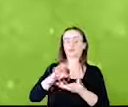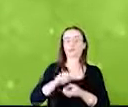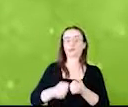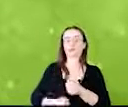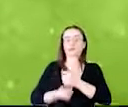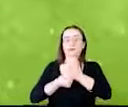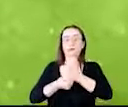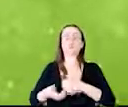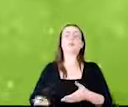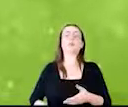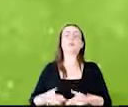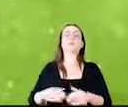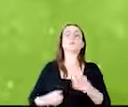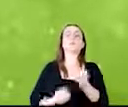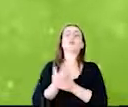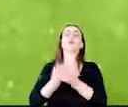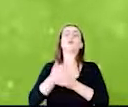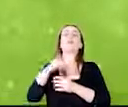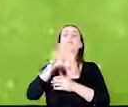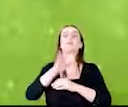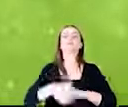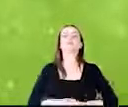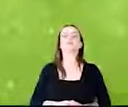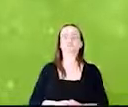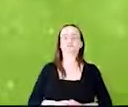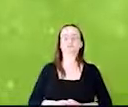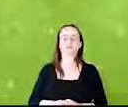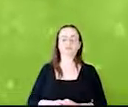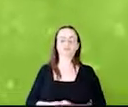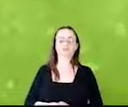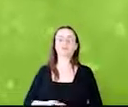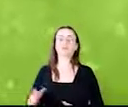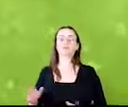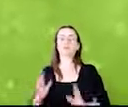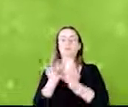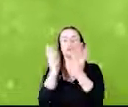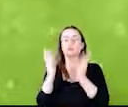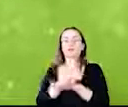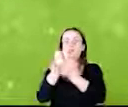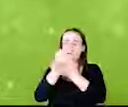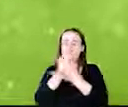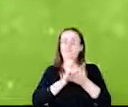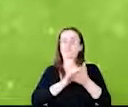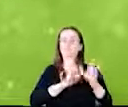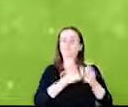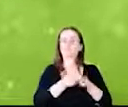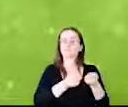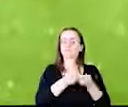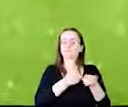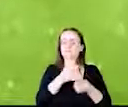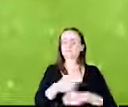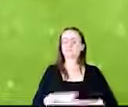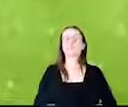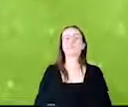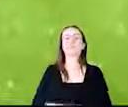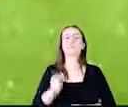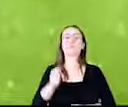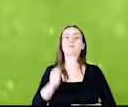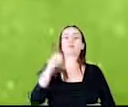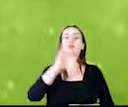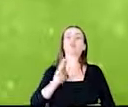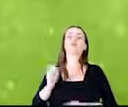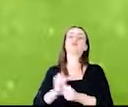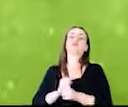produtividade. O aumento de produtividade salva floresta, poupa floresta. Então, o Brasil, nos últimos anos,